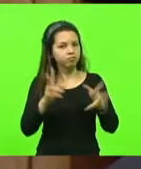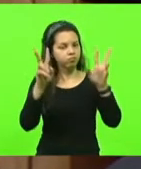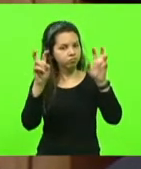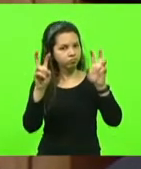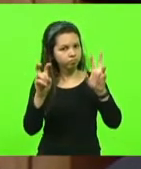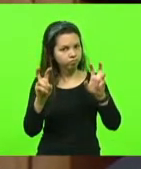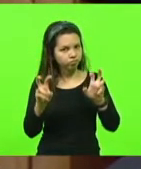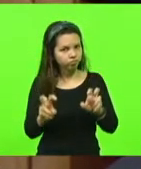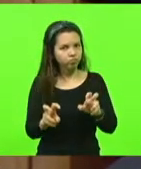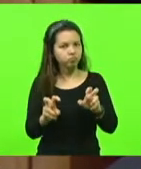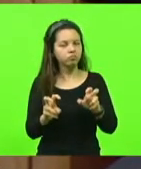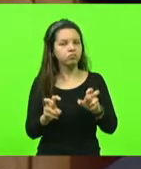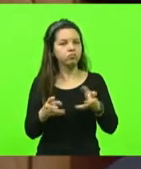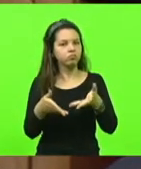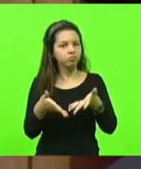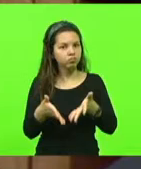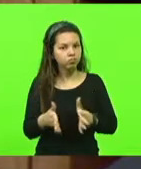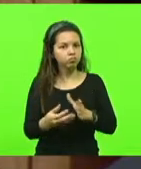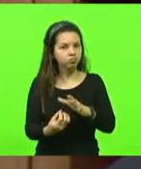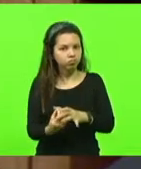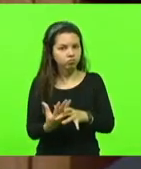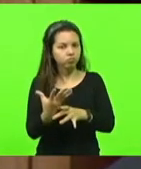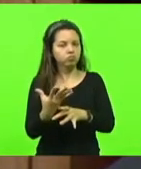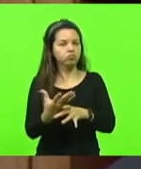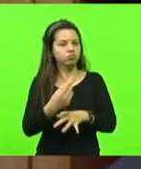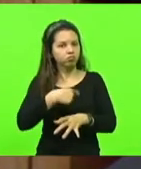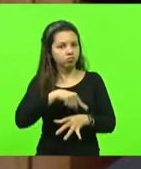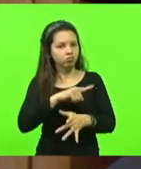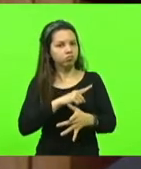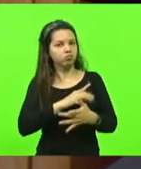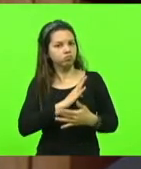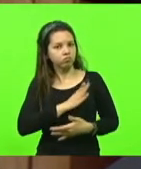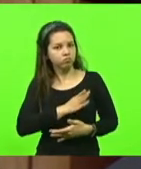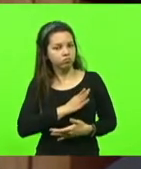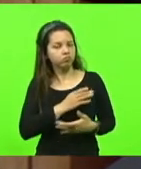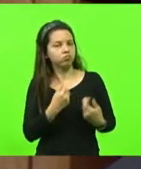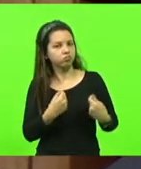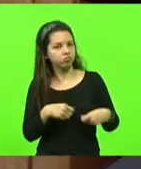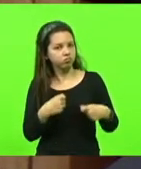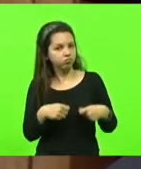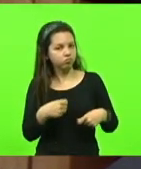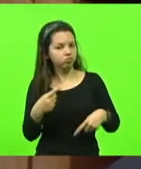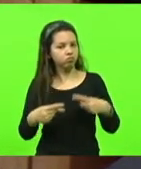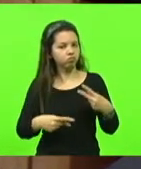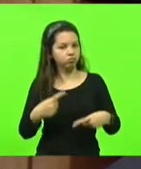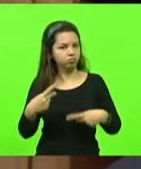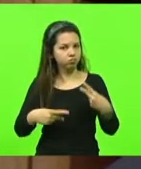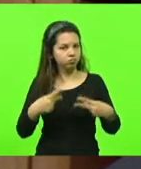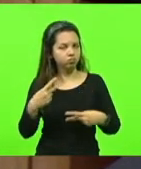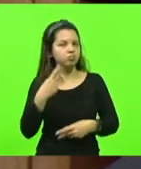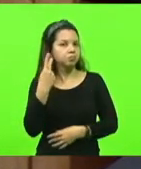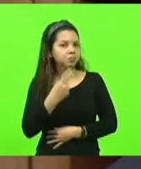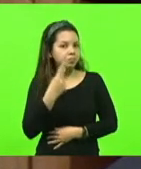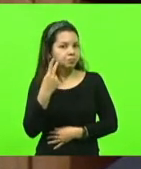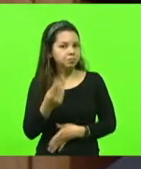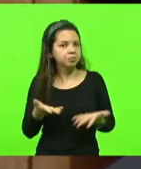eventualmente, elas nascem, elas brotam do nosso coração e fazem com que a política seja mais leve,